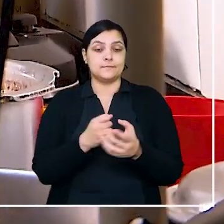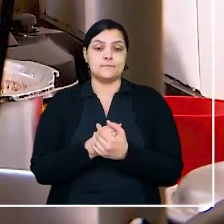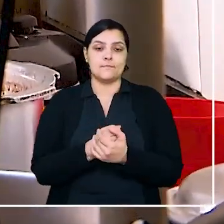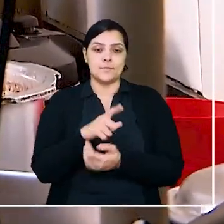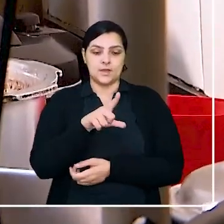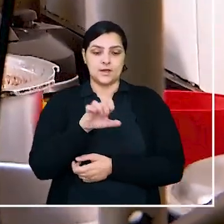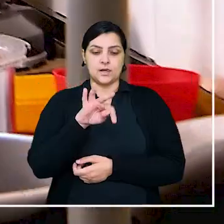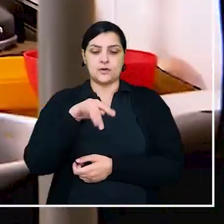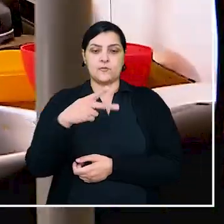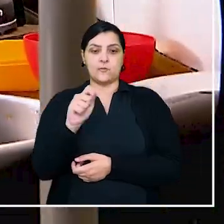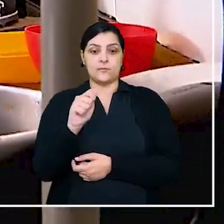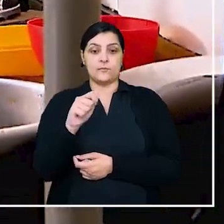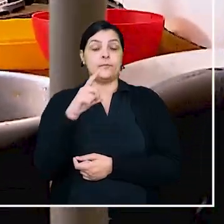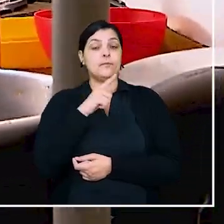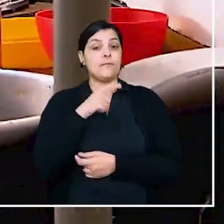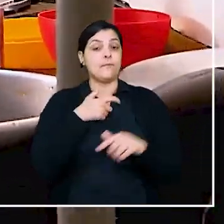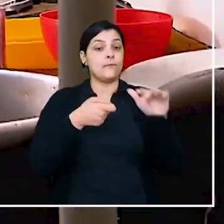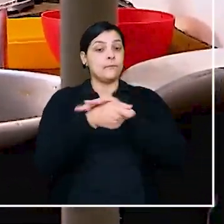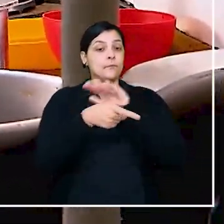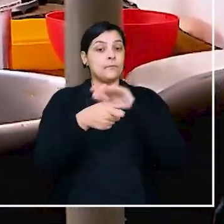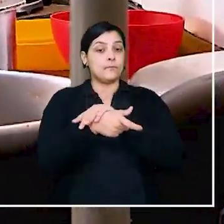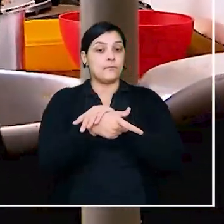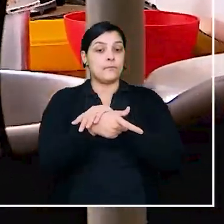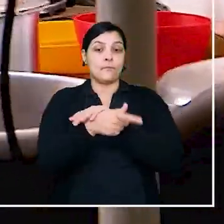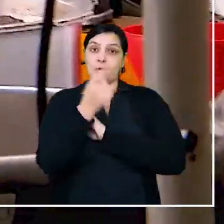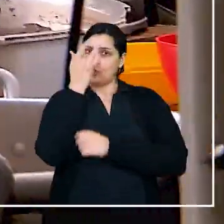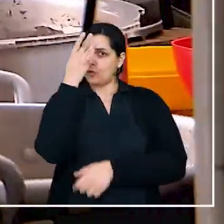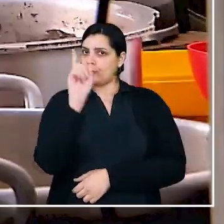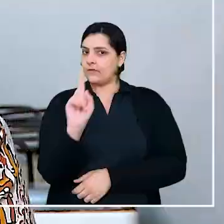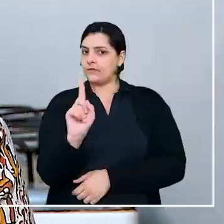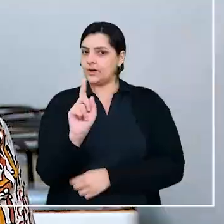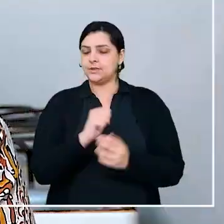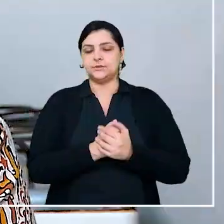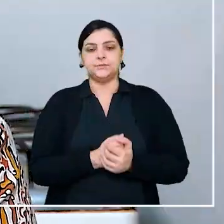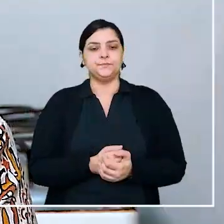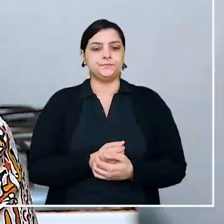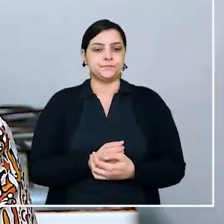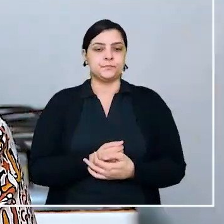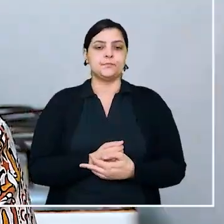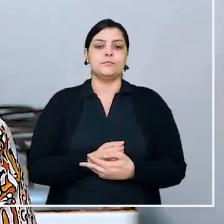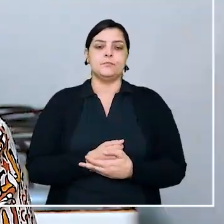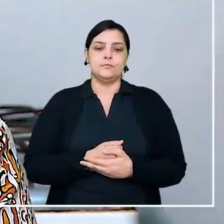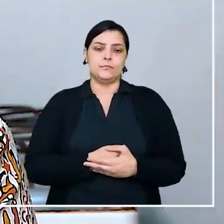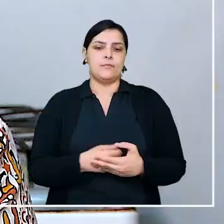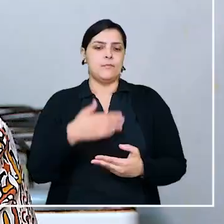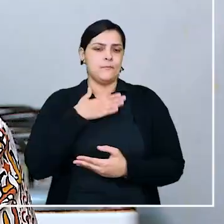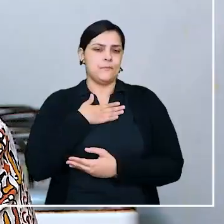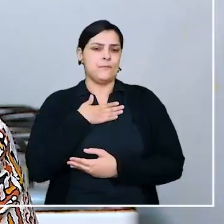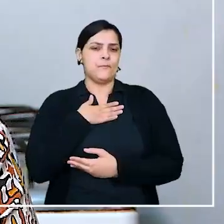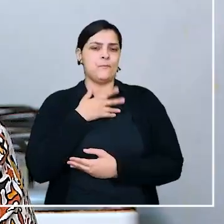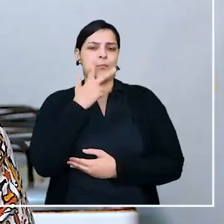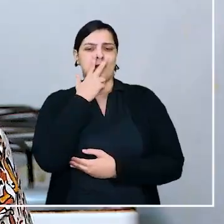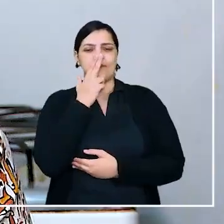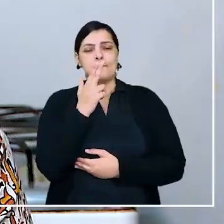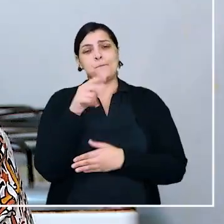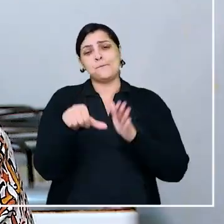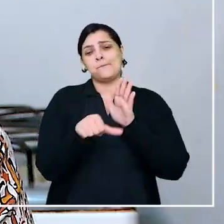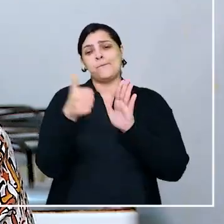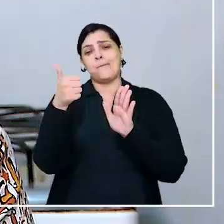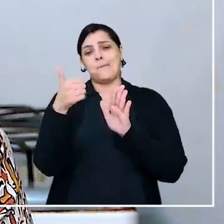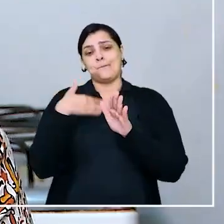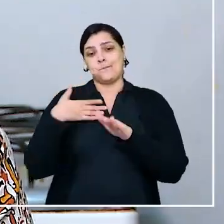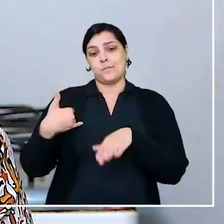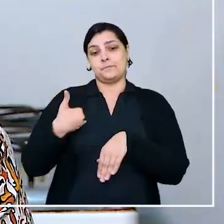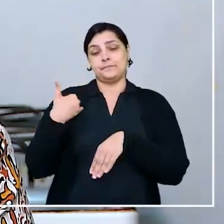Letinha, obter recursos para investir não foi tão fácil. Eu acho, assim, muito burocrático. É primeiro